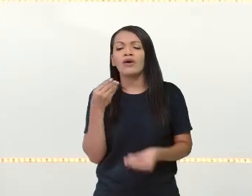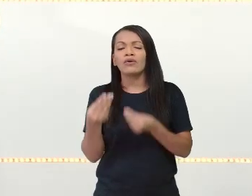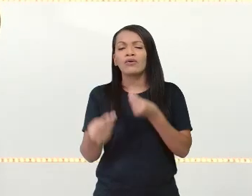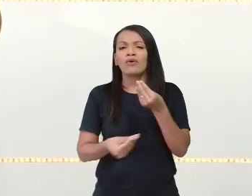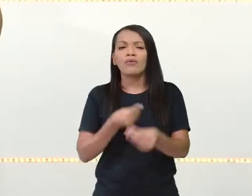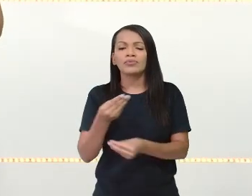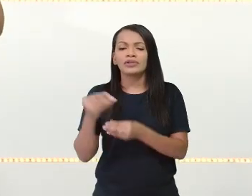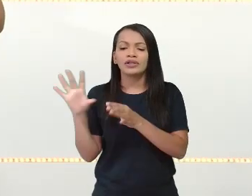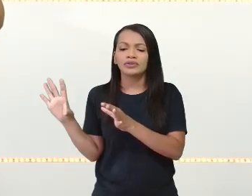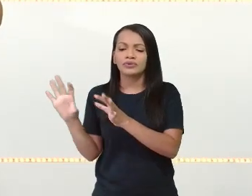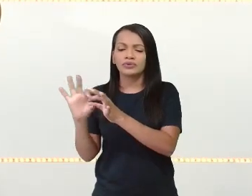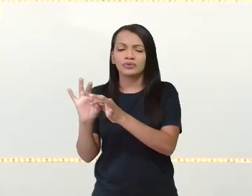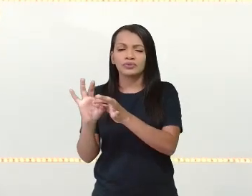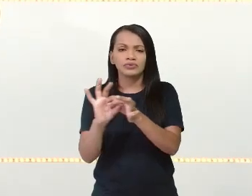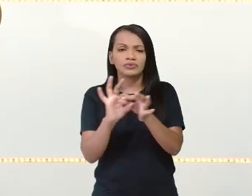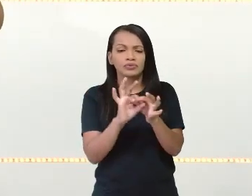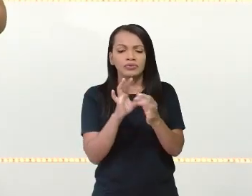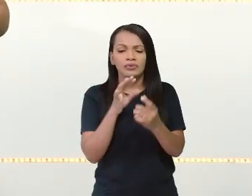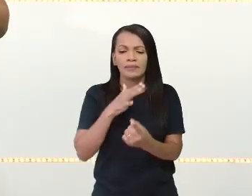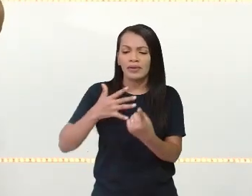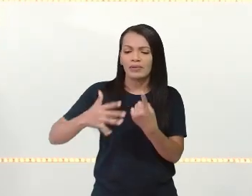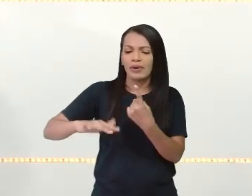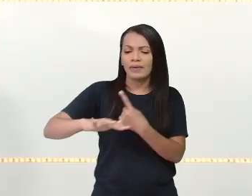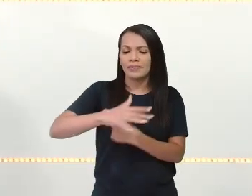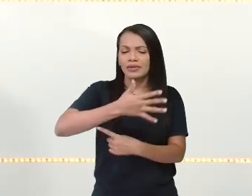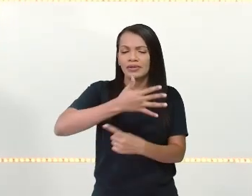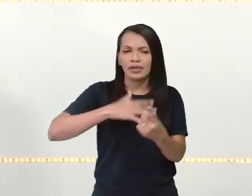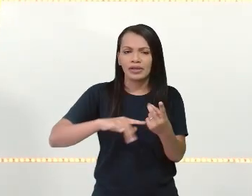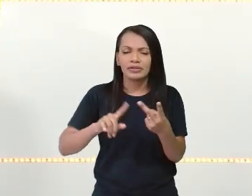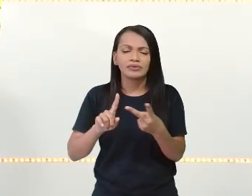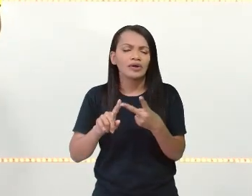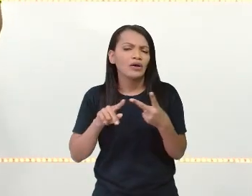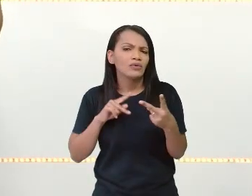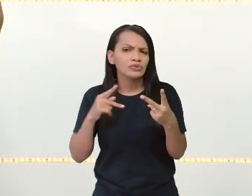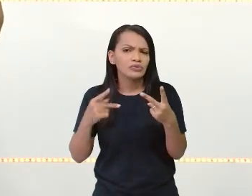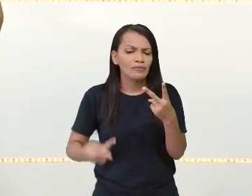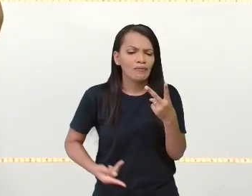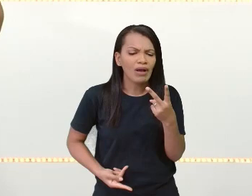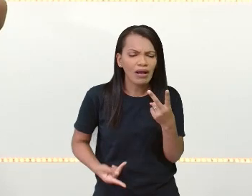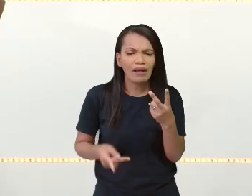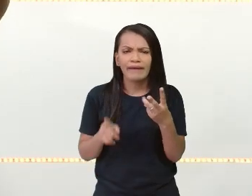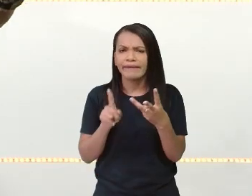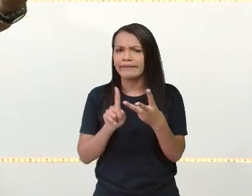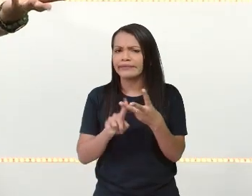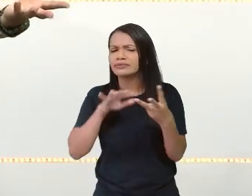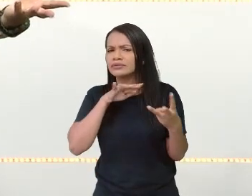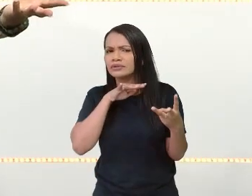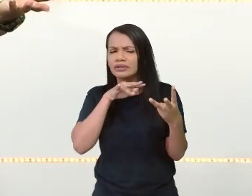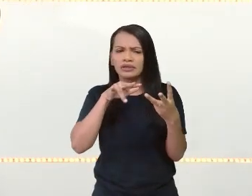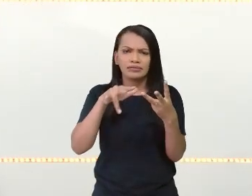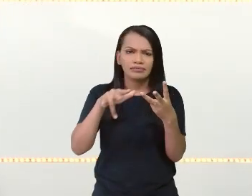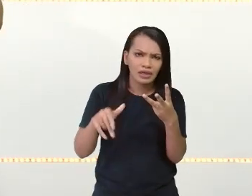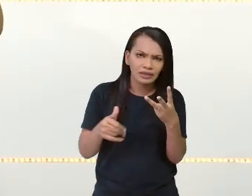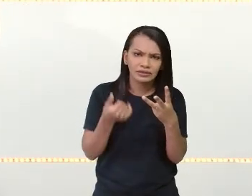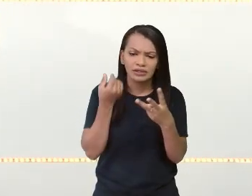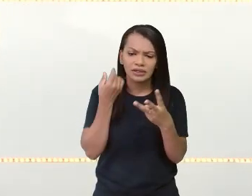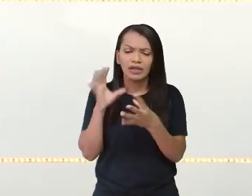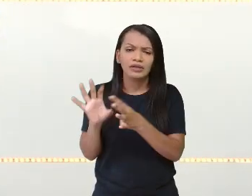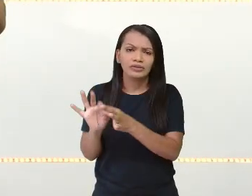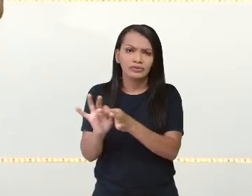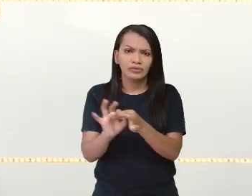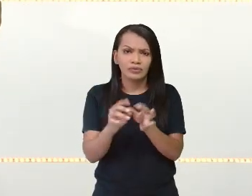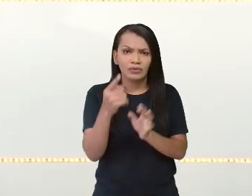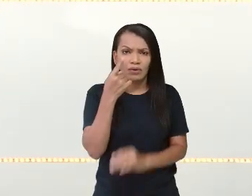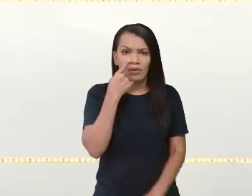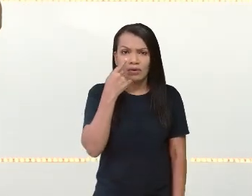integrados. Meio ambiente, os seres humanos, os animais. Dê uma